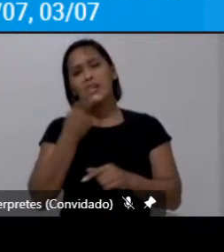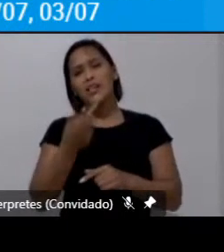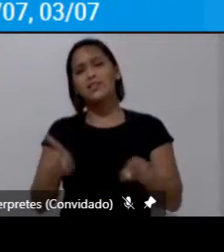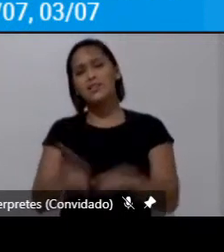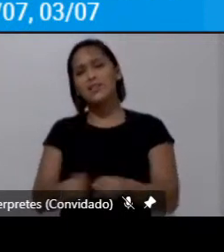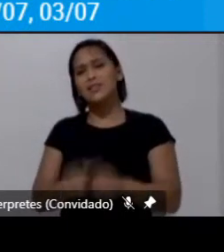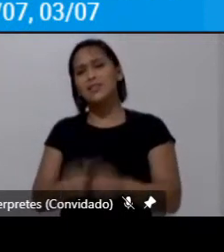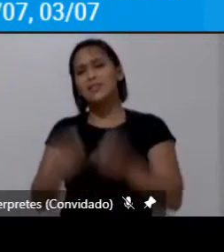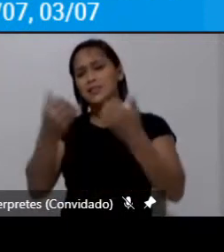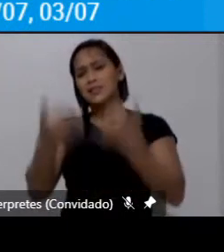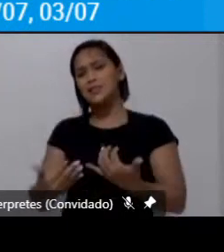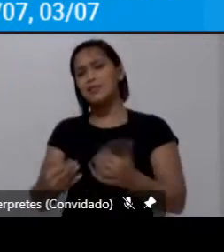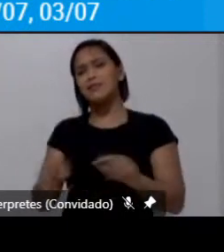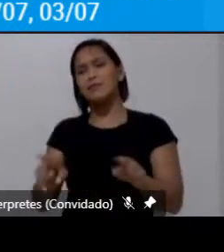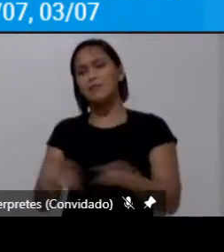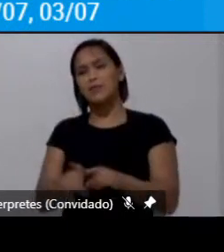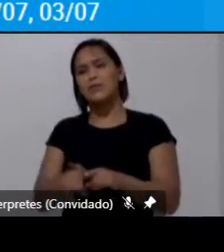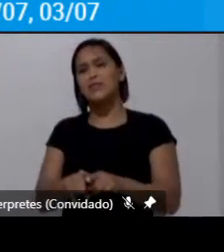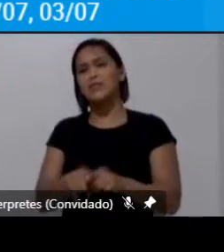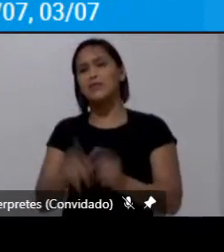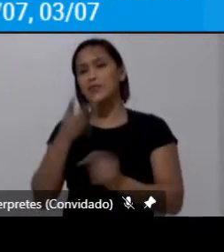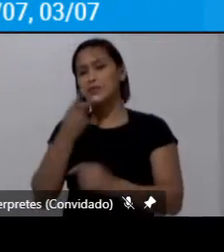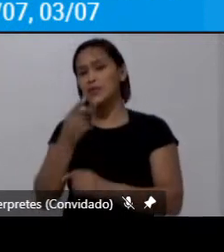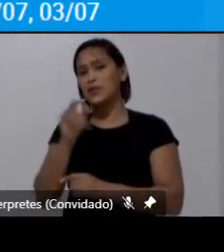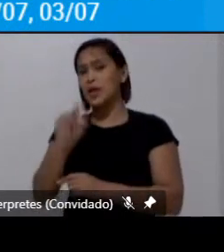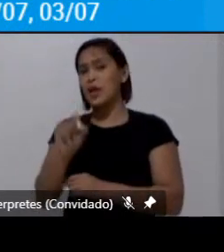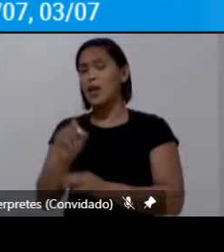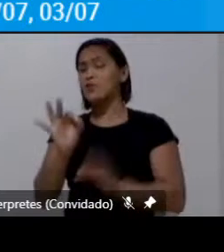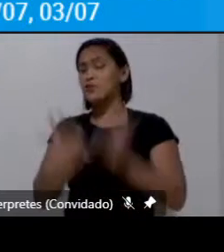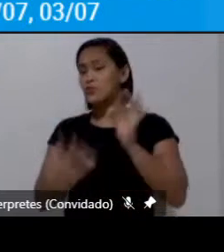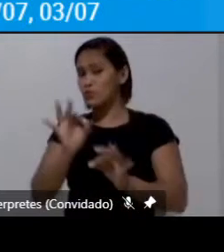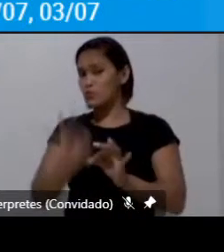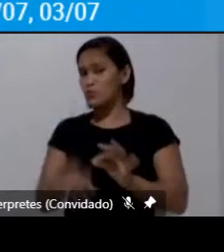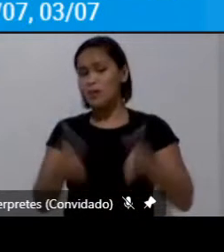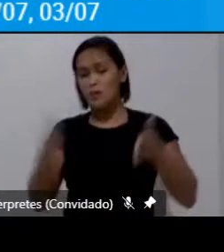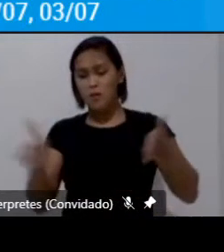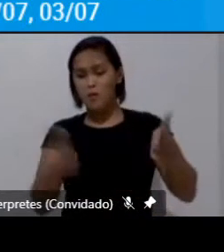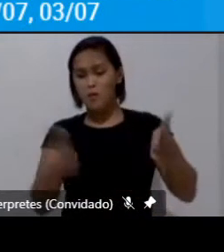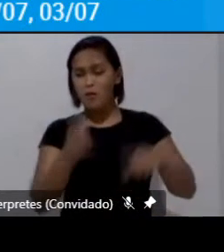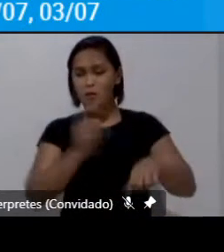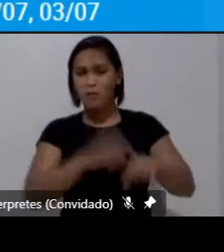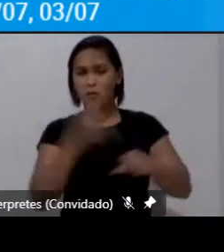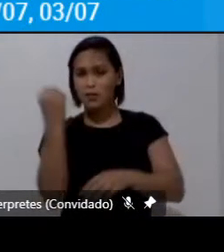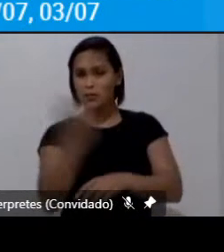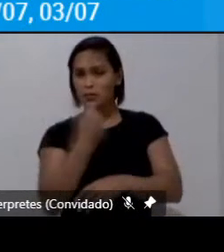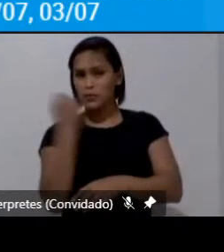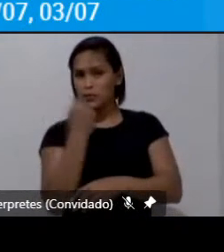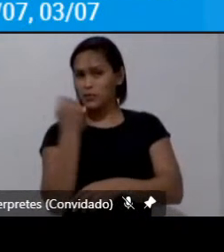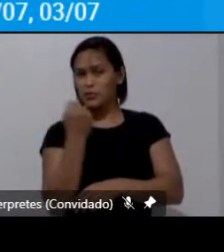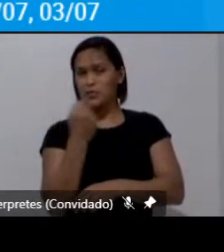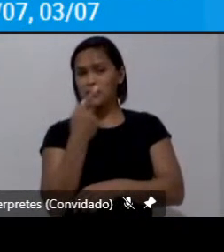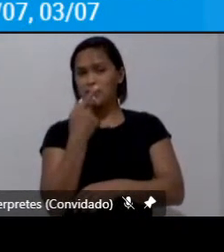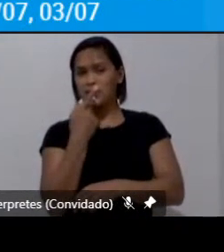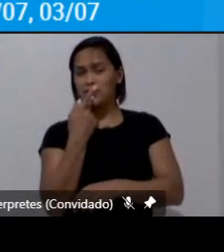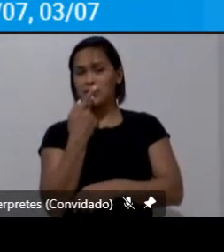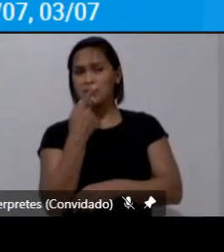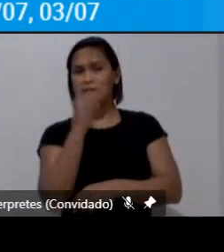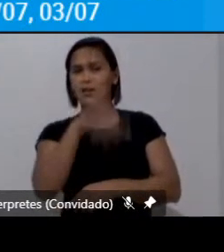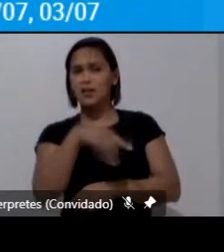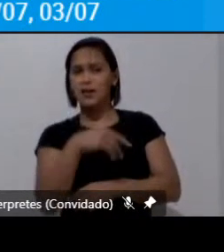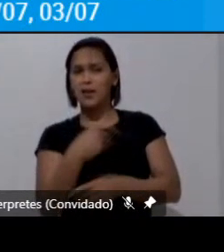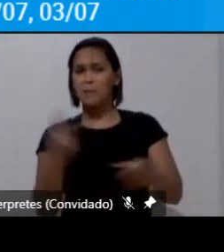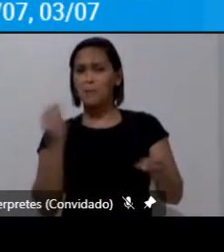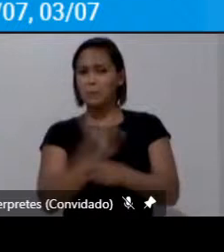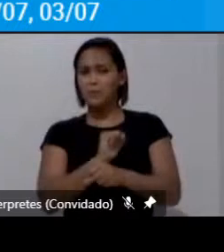essencialidade não pode ficar justamente no momento de crise desativada então